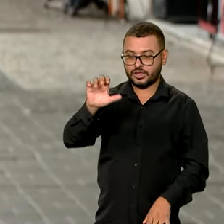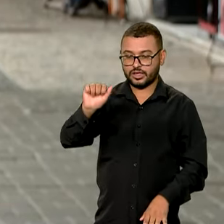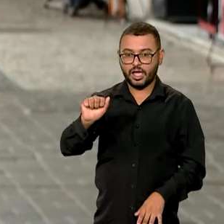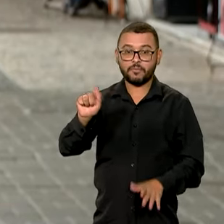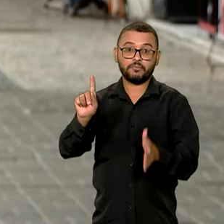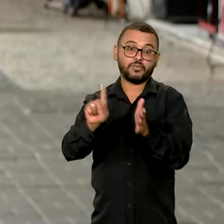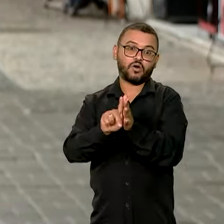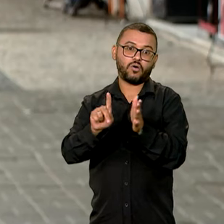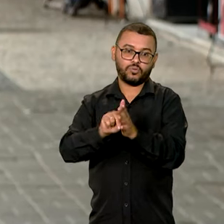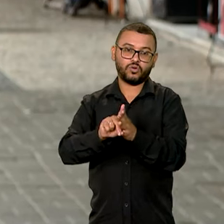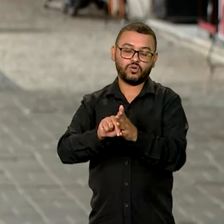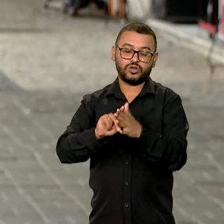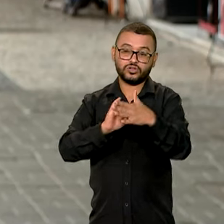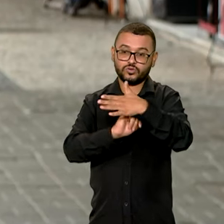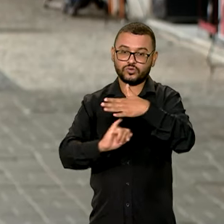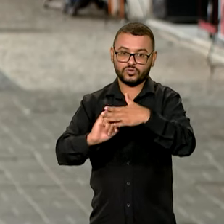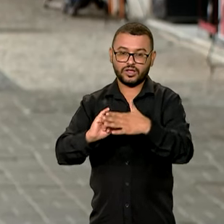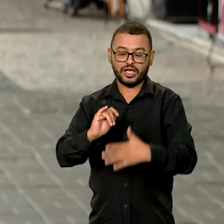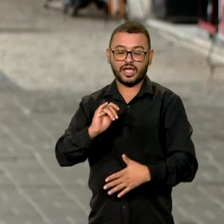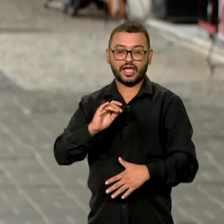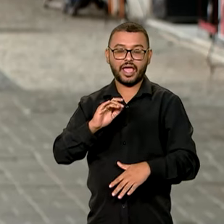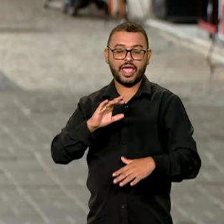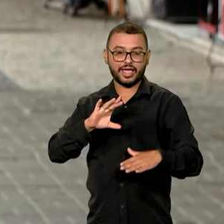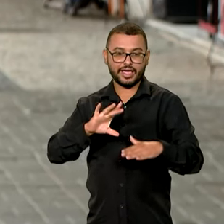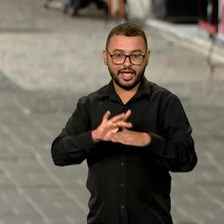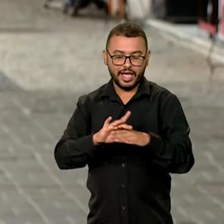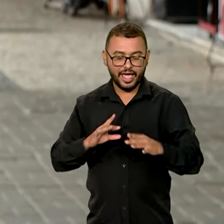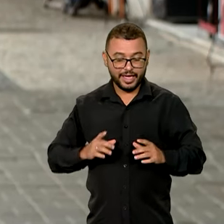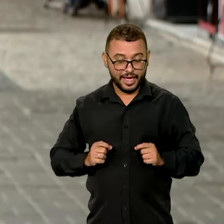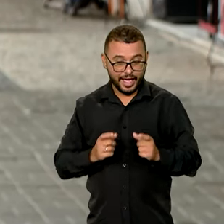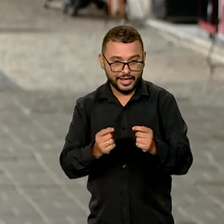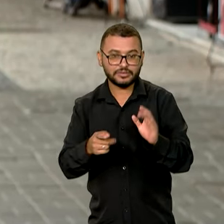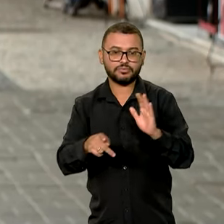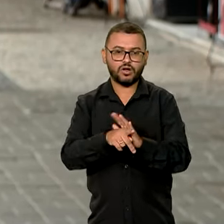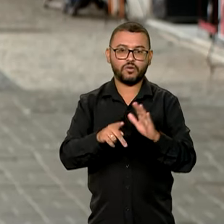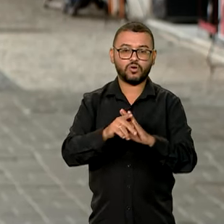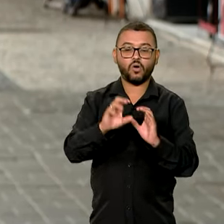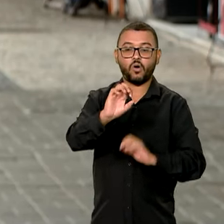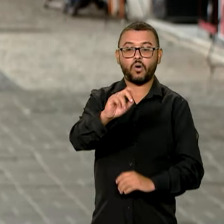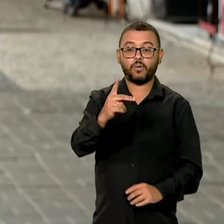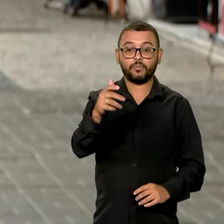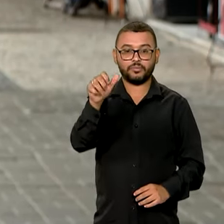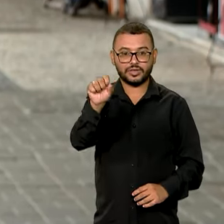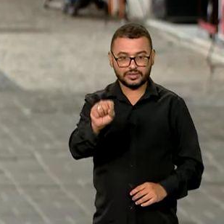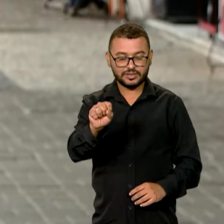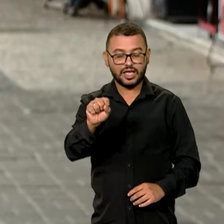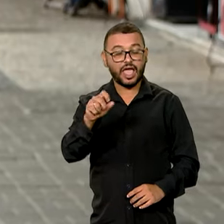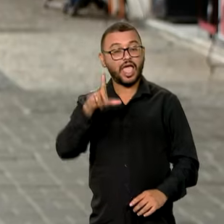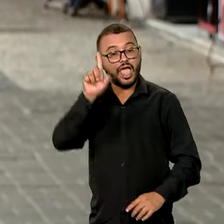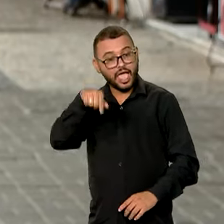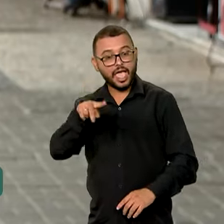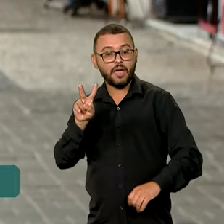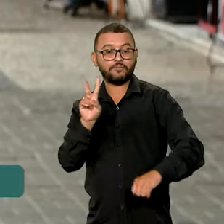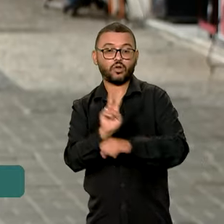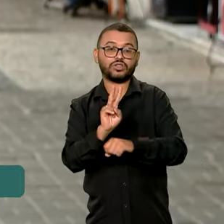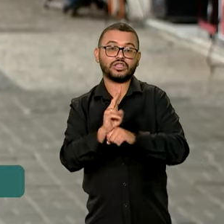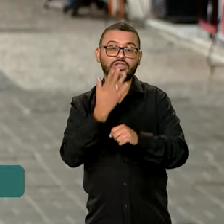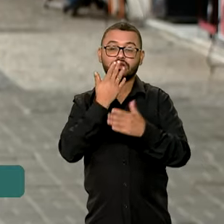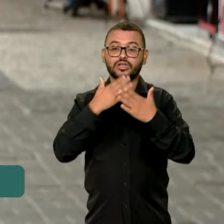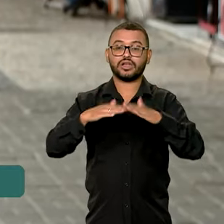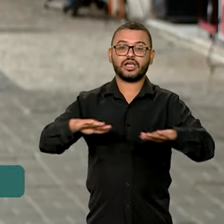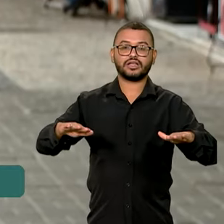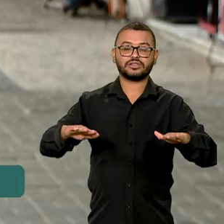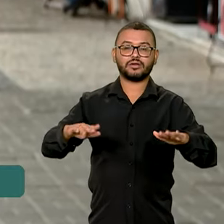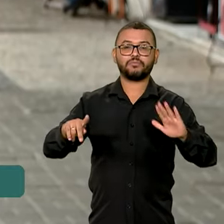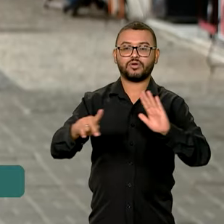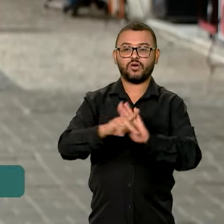do Câncer e a OPAS, Organização Pan-Americana da Saúde. O foco, como você falou, é a proteção das crianças da